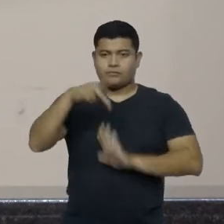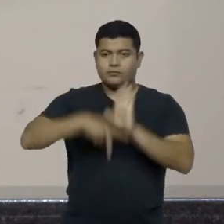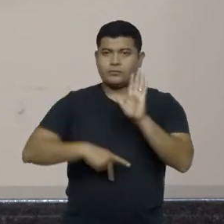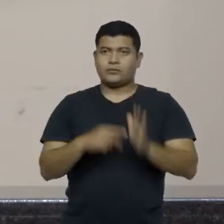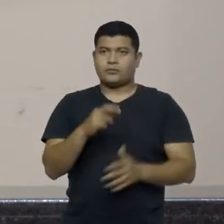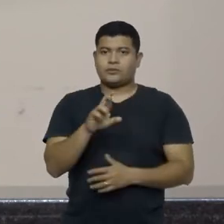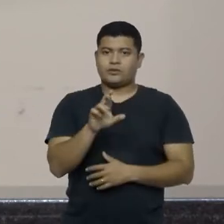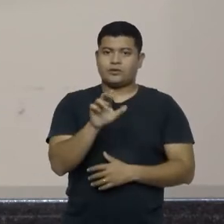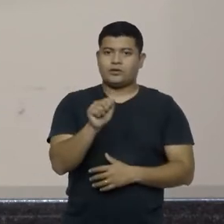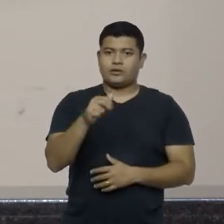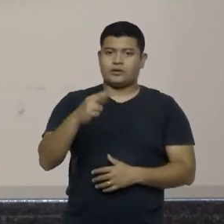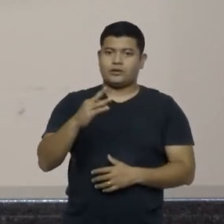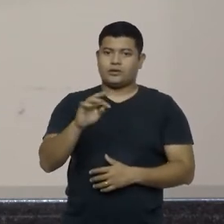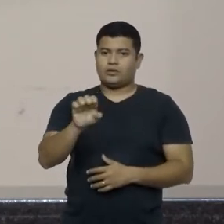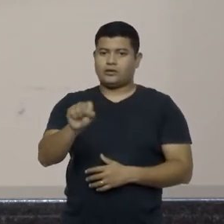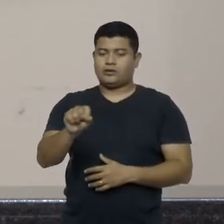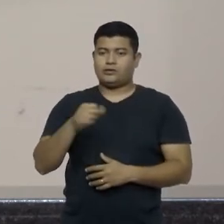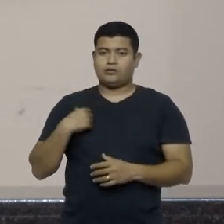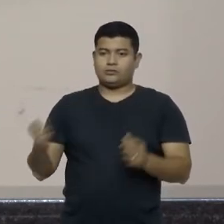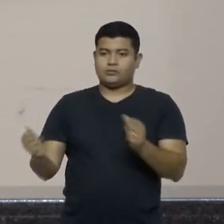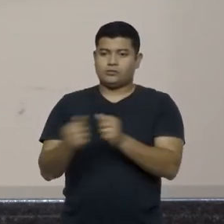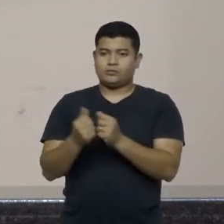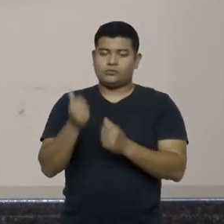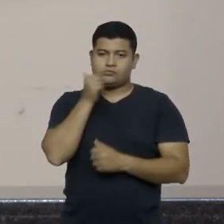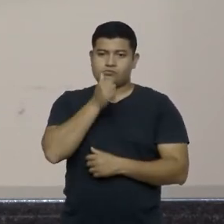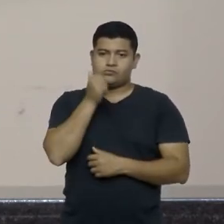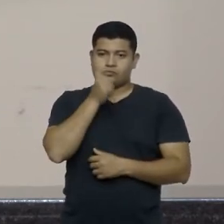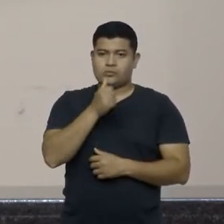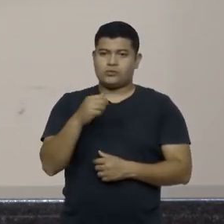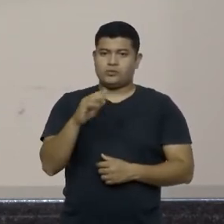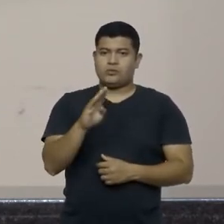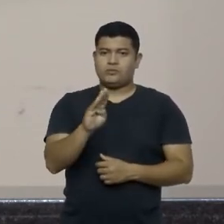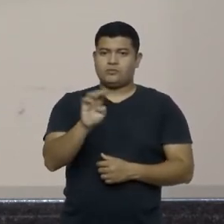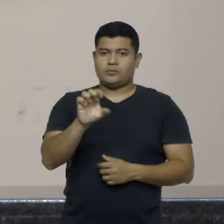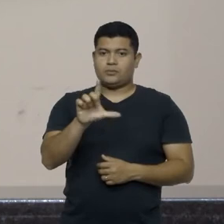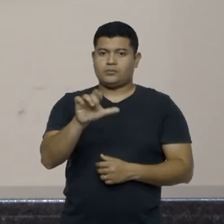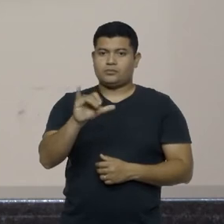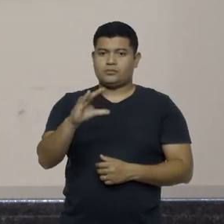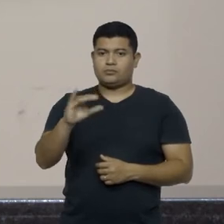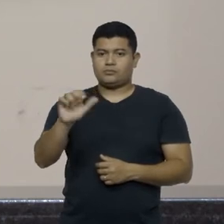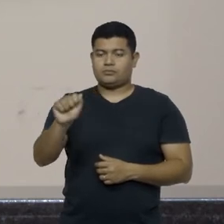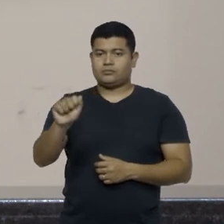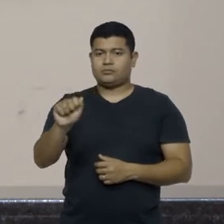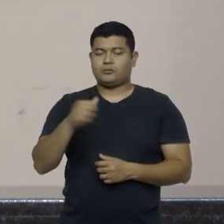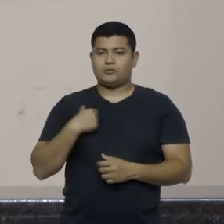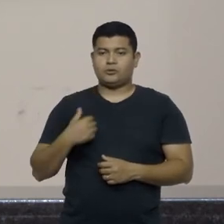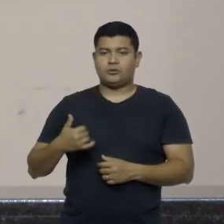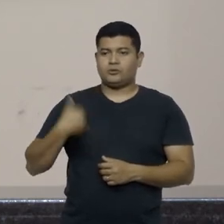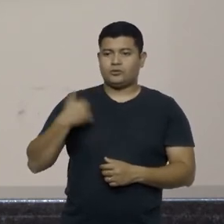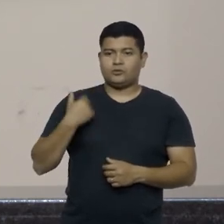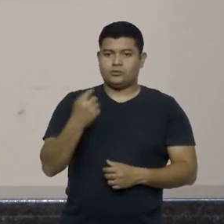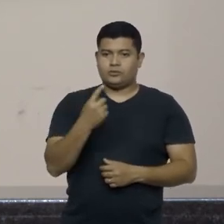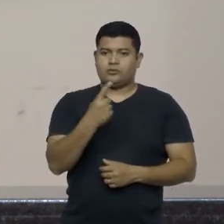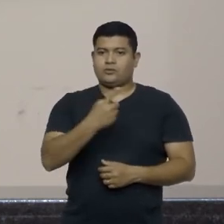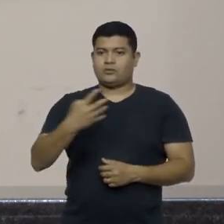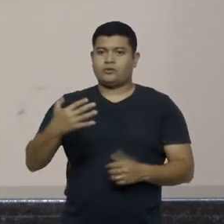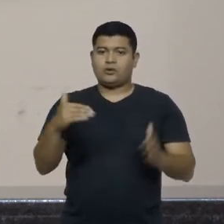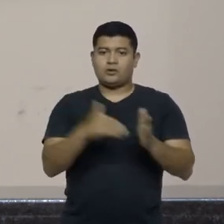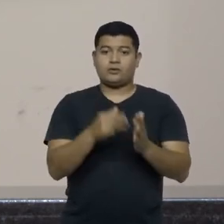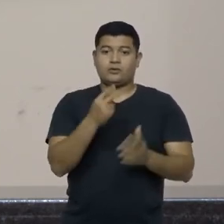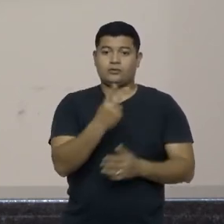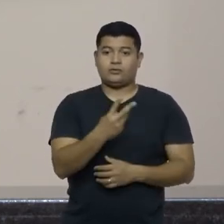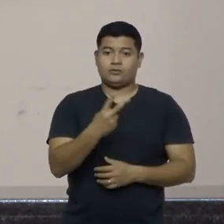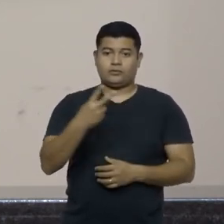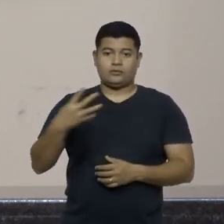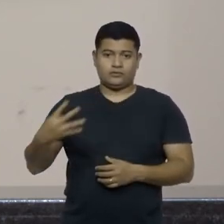acompanhados pela Beliça Regis, jovem de 14 a 24 anos que participam do programa.